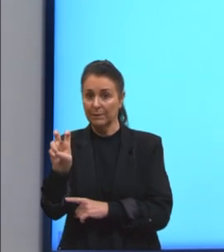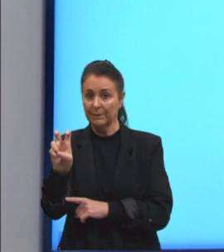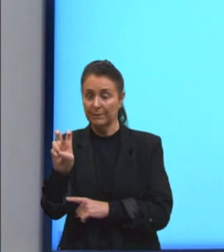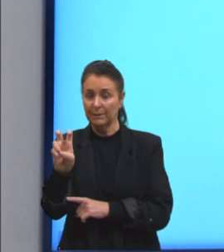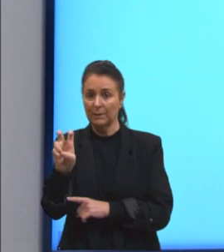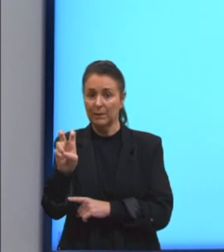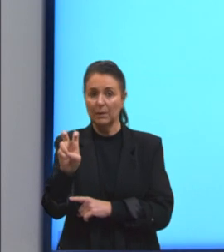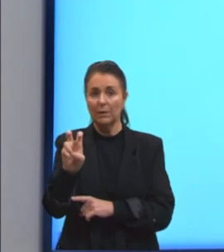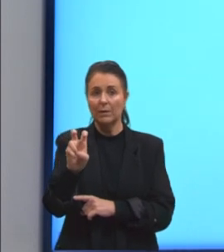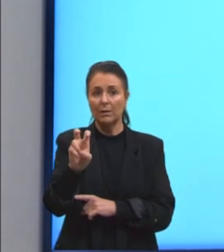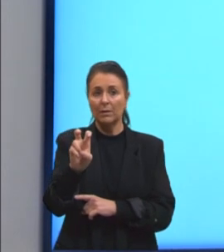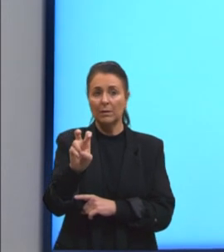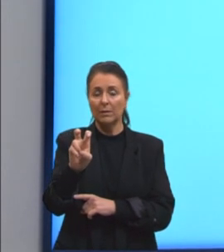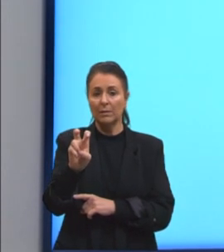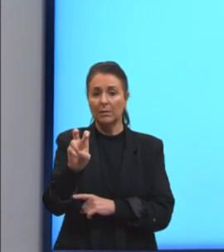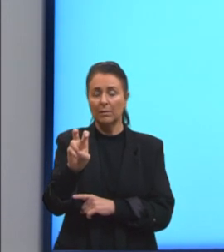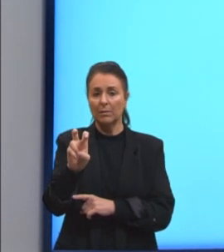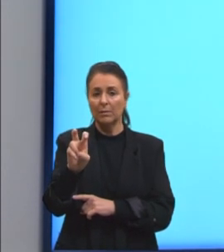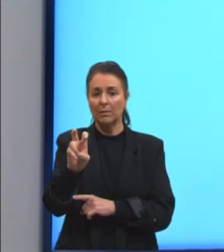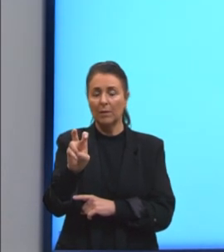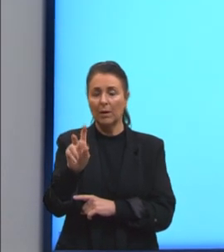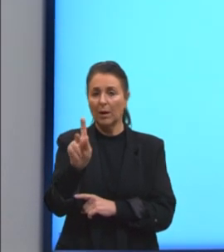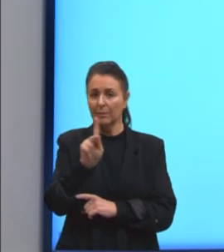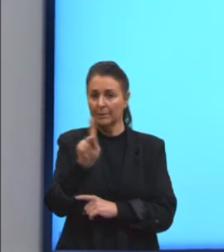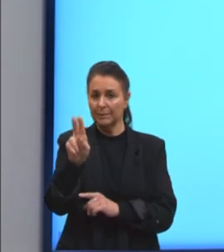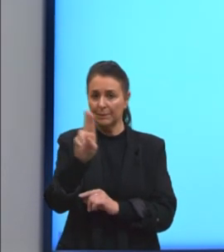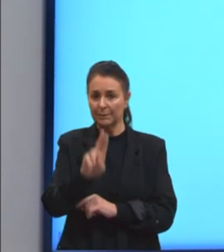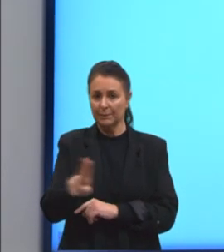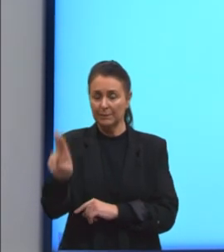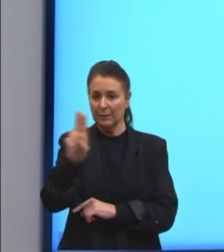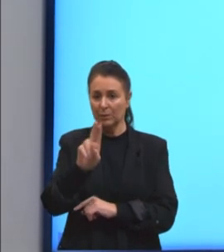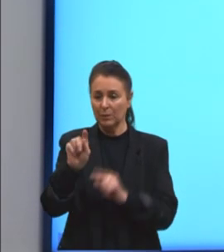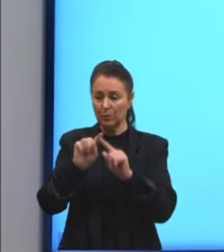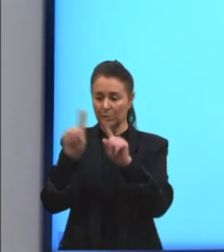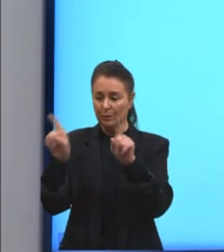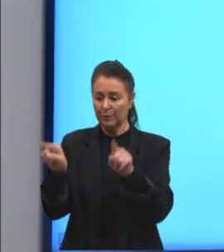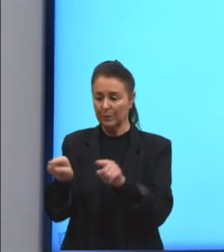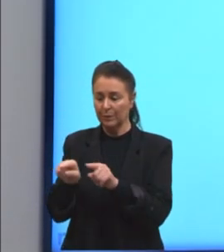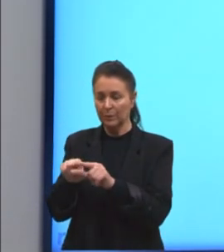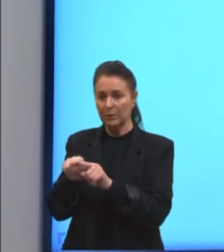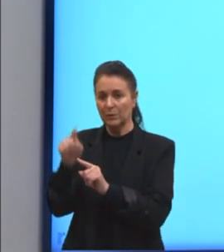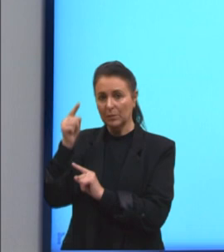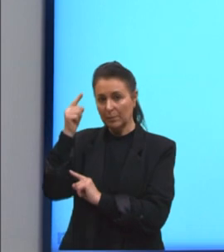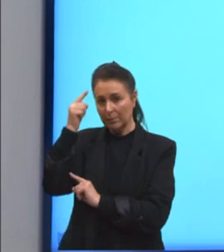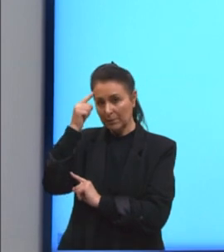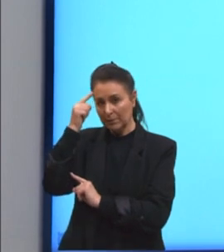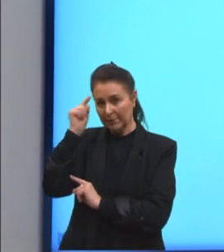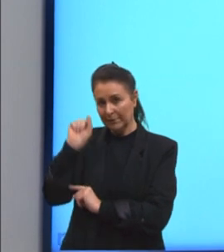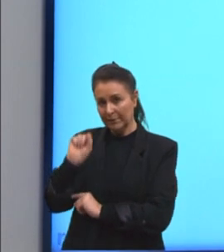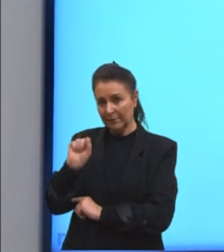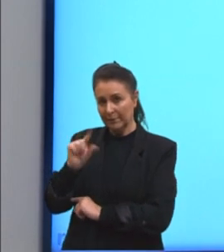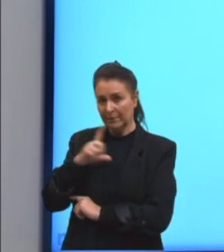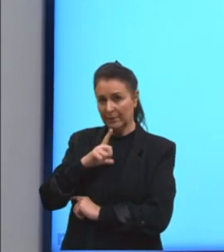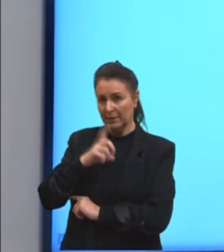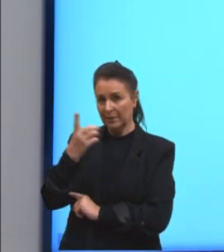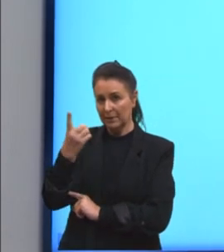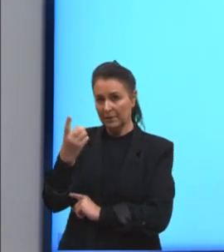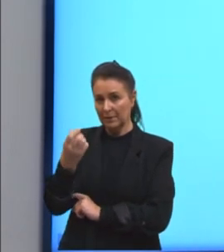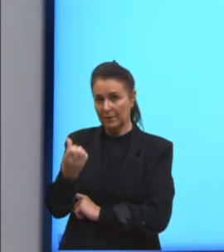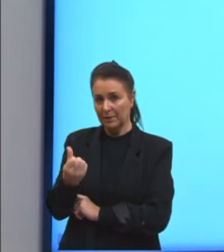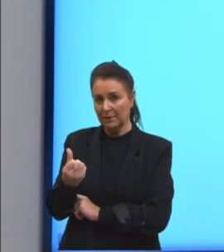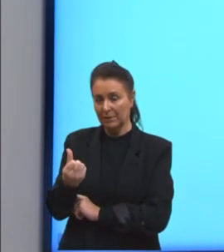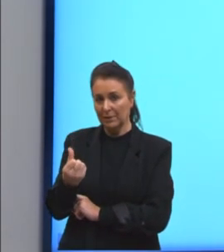Aqui, gente, eu coloquei o balãozinho para a gente pensar no seguinte. Nós temos ali 16